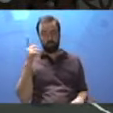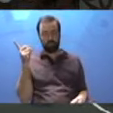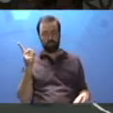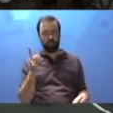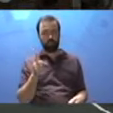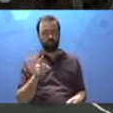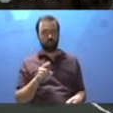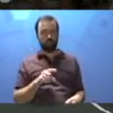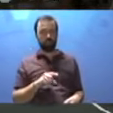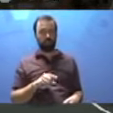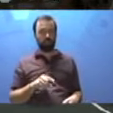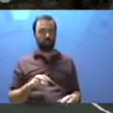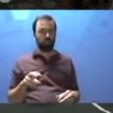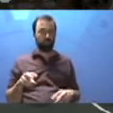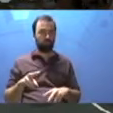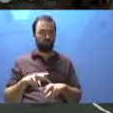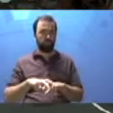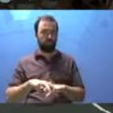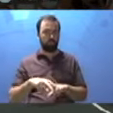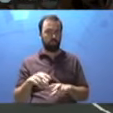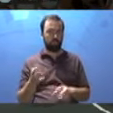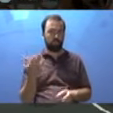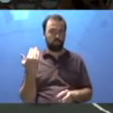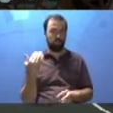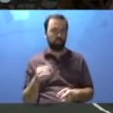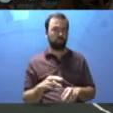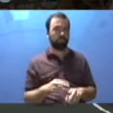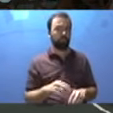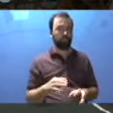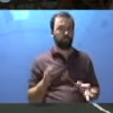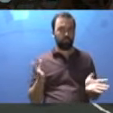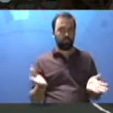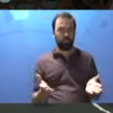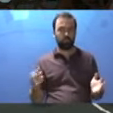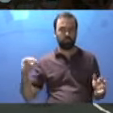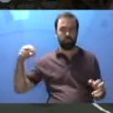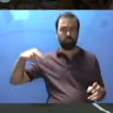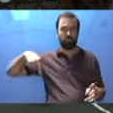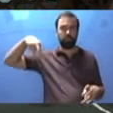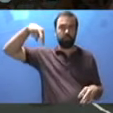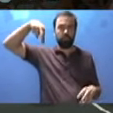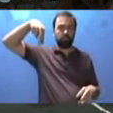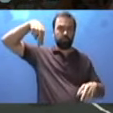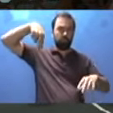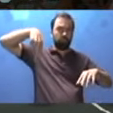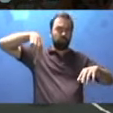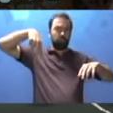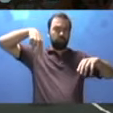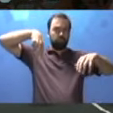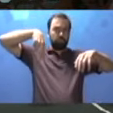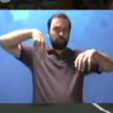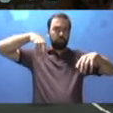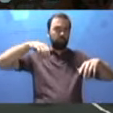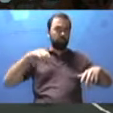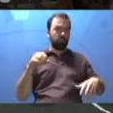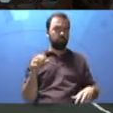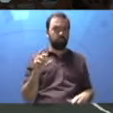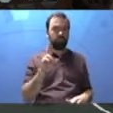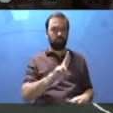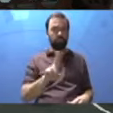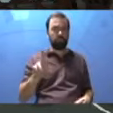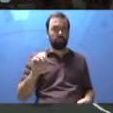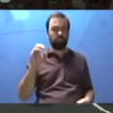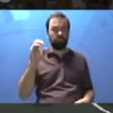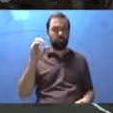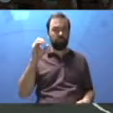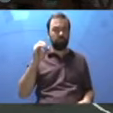minha, como se eles estivessem naquela hora sentados olhando. Agora, eu estou na visão. Vamos ver qual é? Oblíqua.